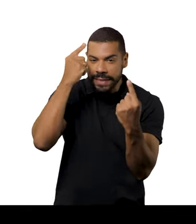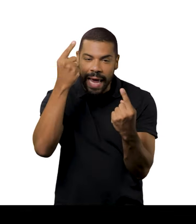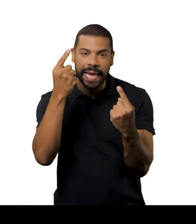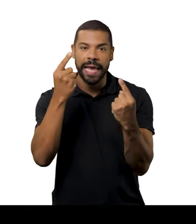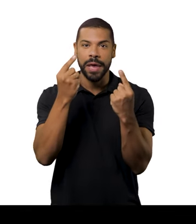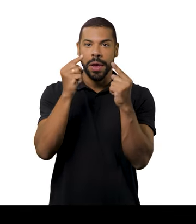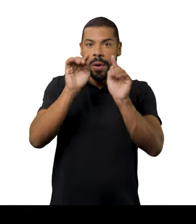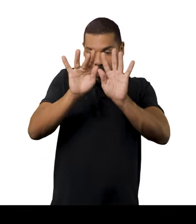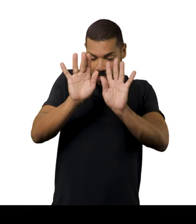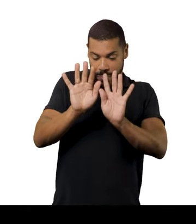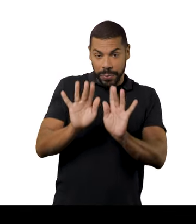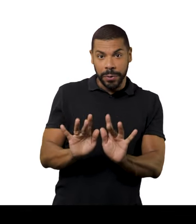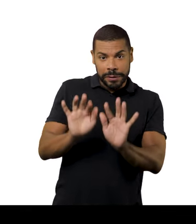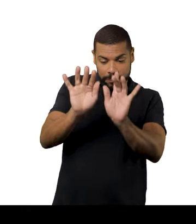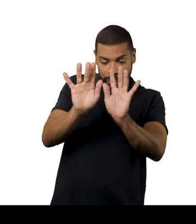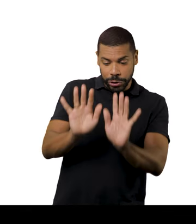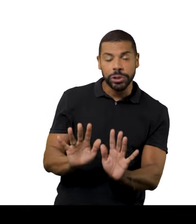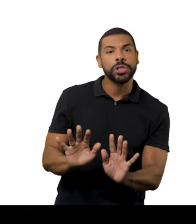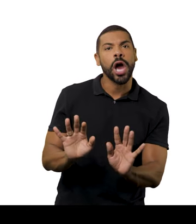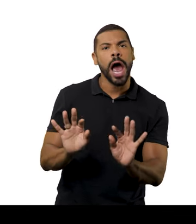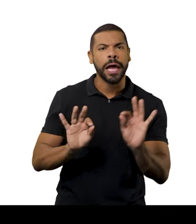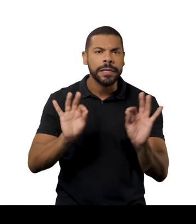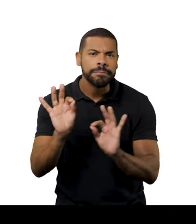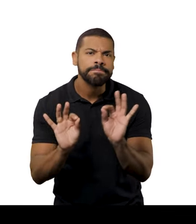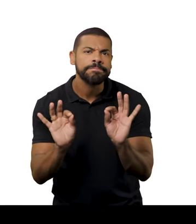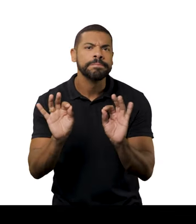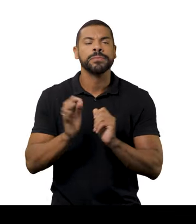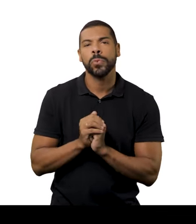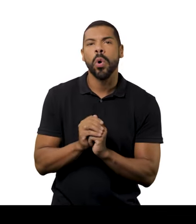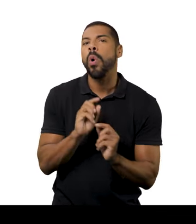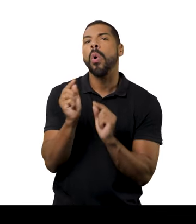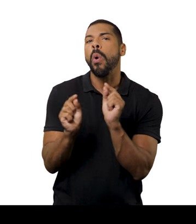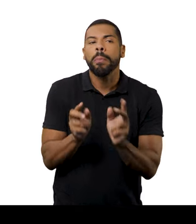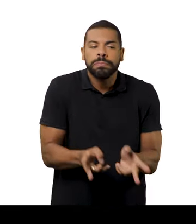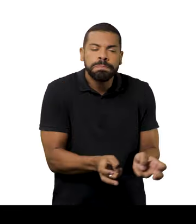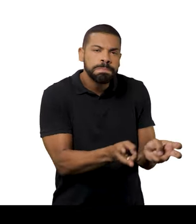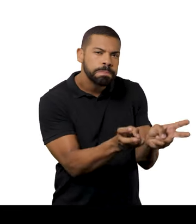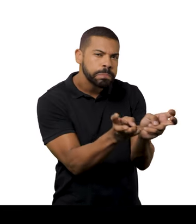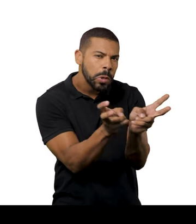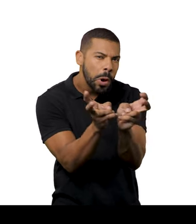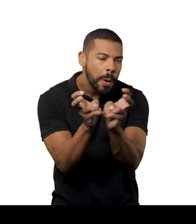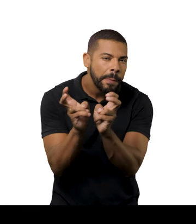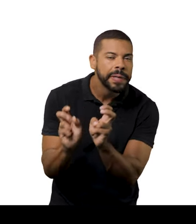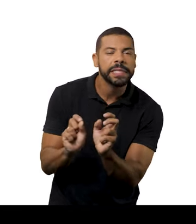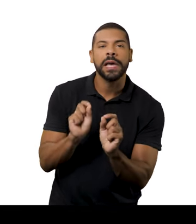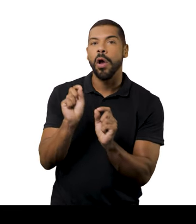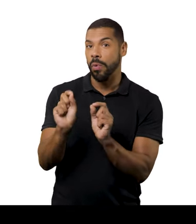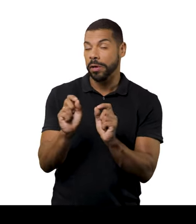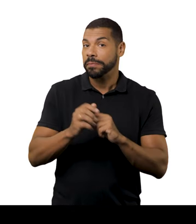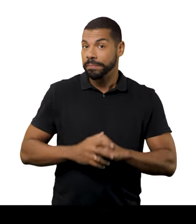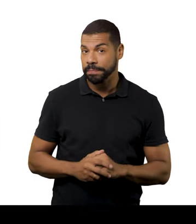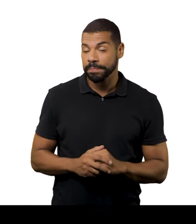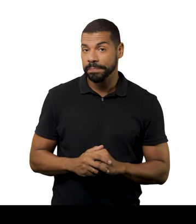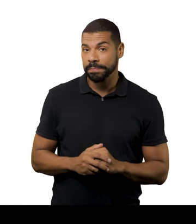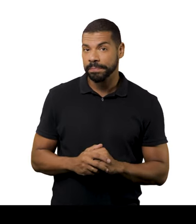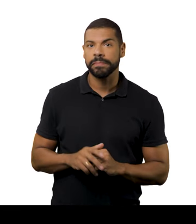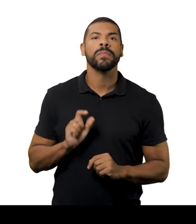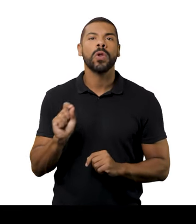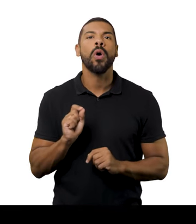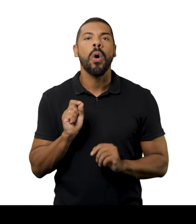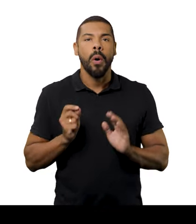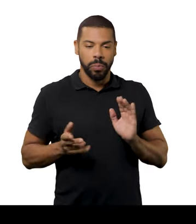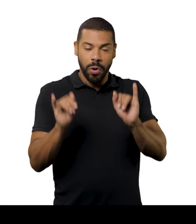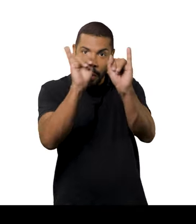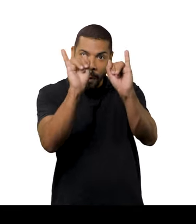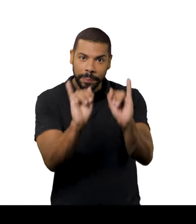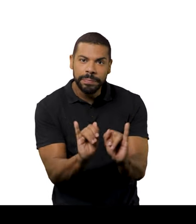as situações como essa franja, por exemplo, essa ideia foi a partir da observação dela em relação